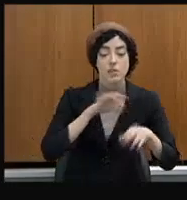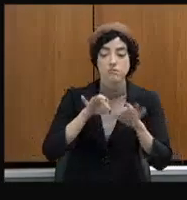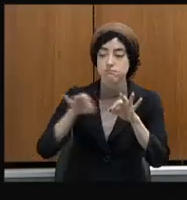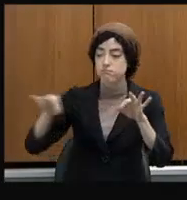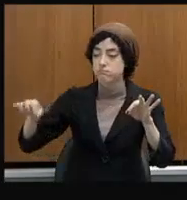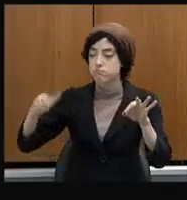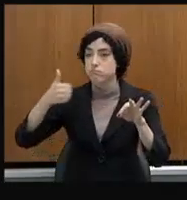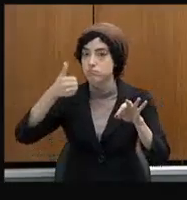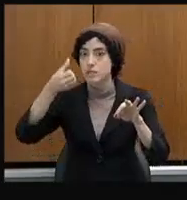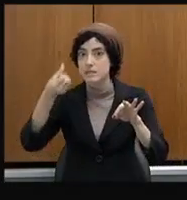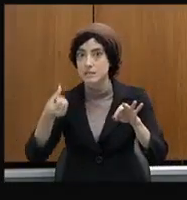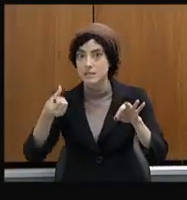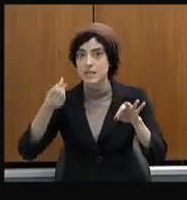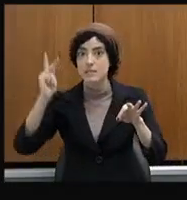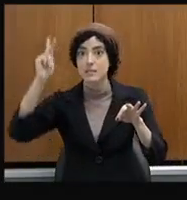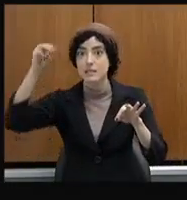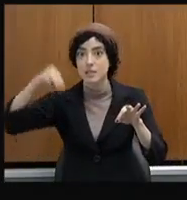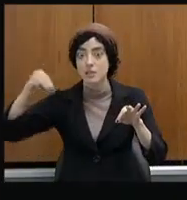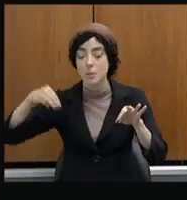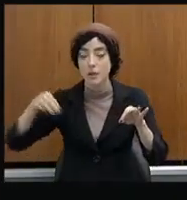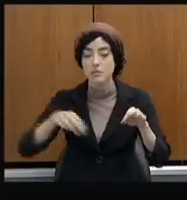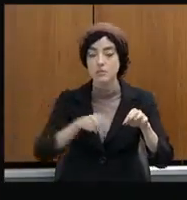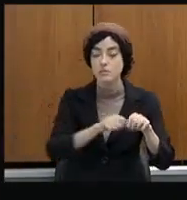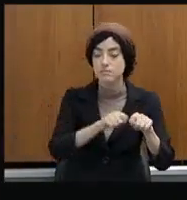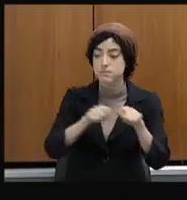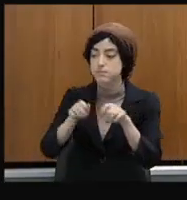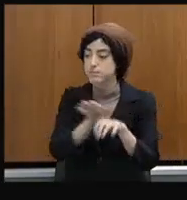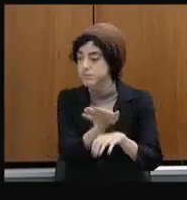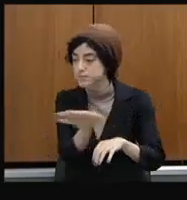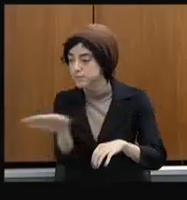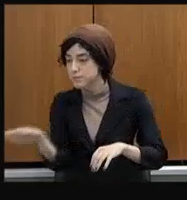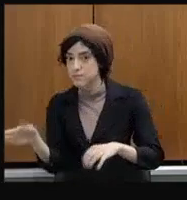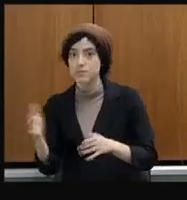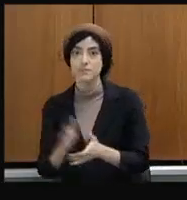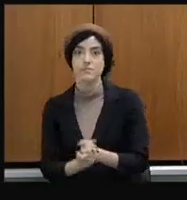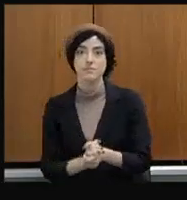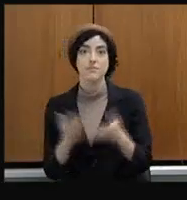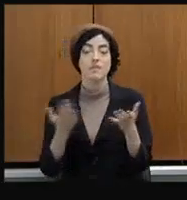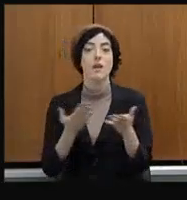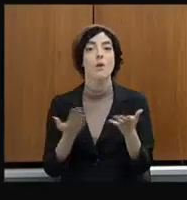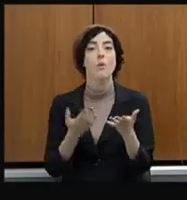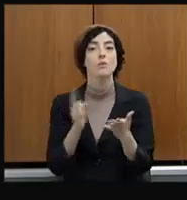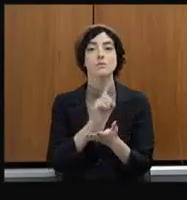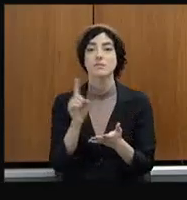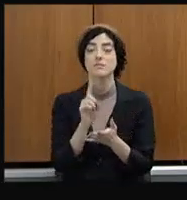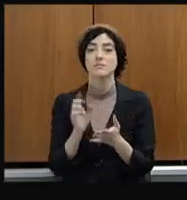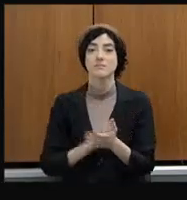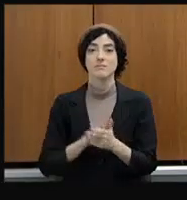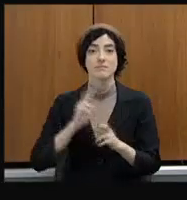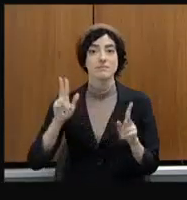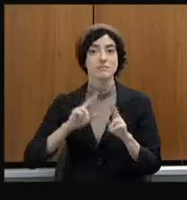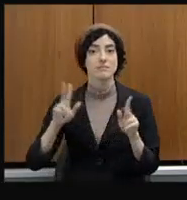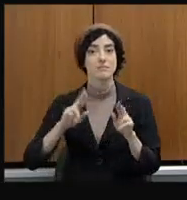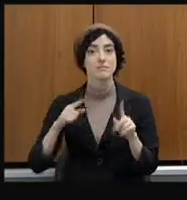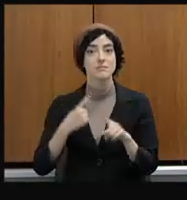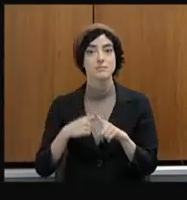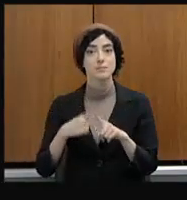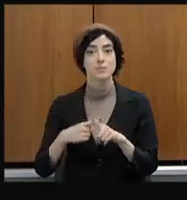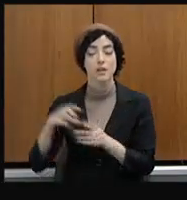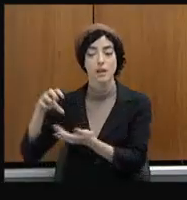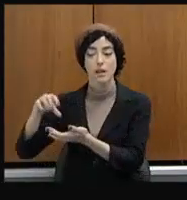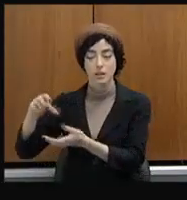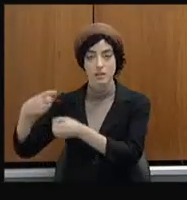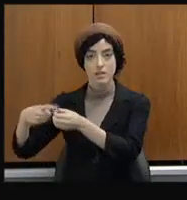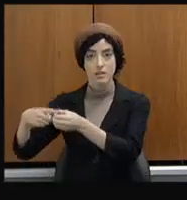sai de Abadir dos Dourados e tem que ser levado a patrocínio, porque o flagrante é feito lá em patrocínio, através do